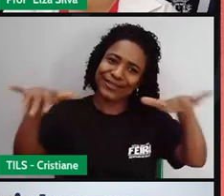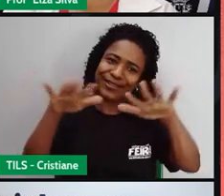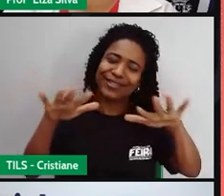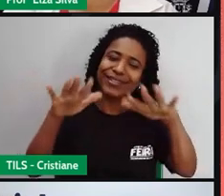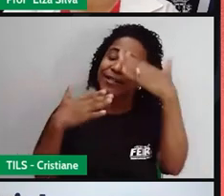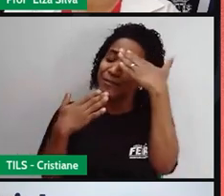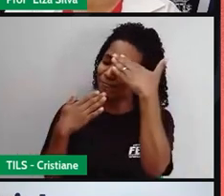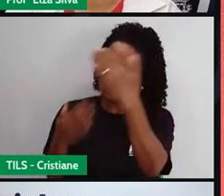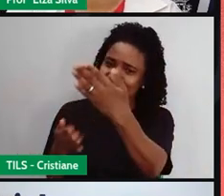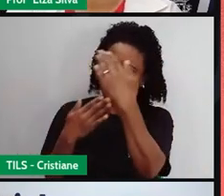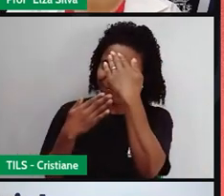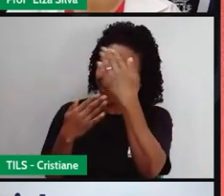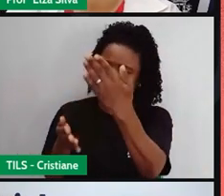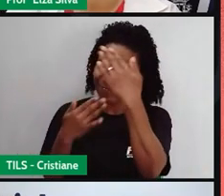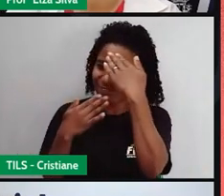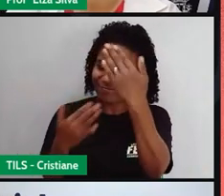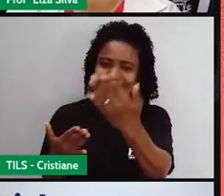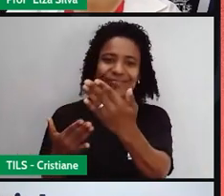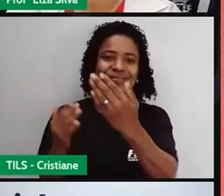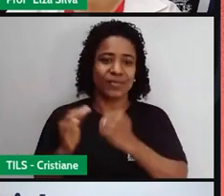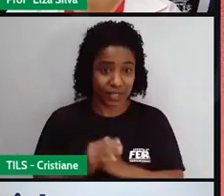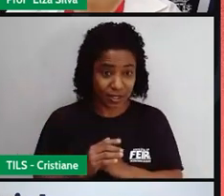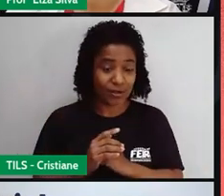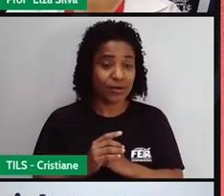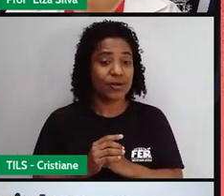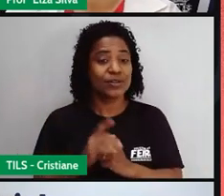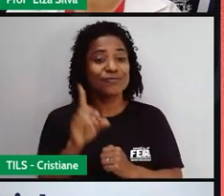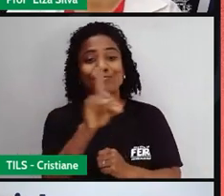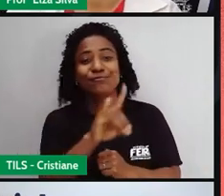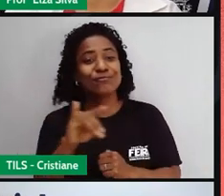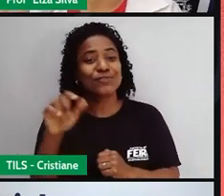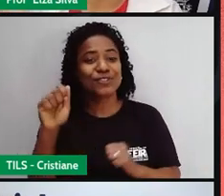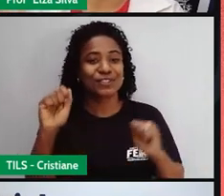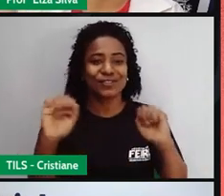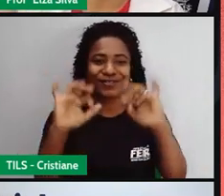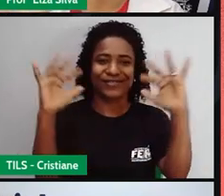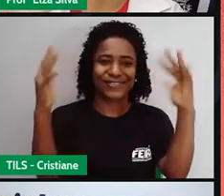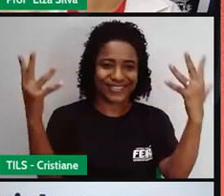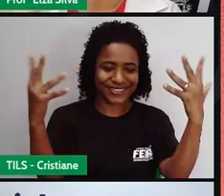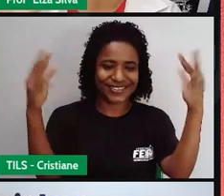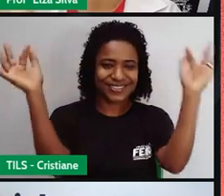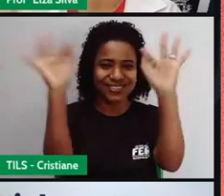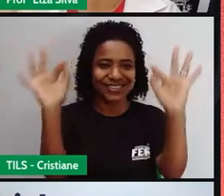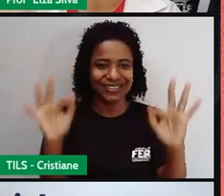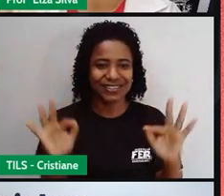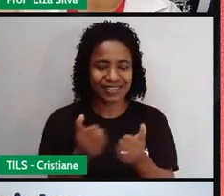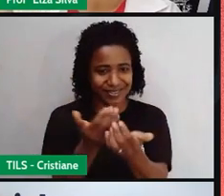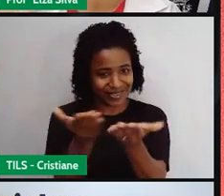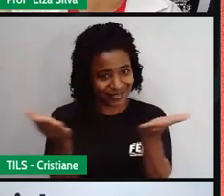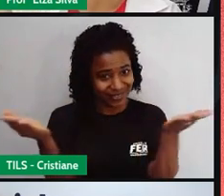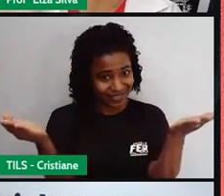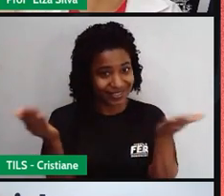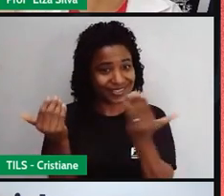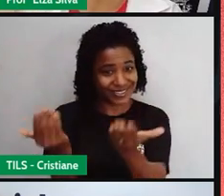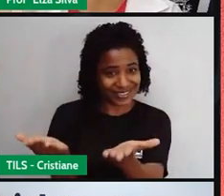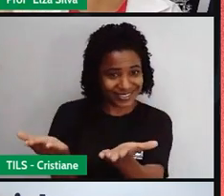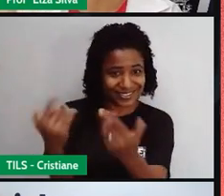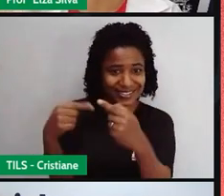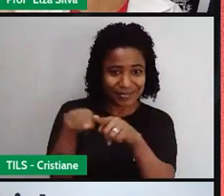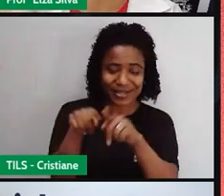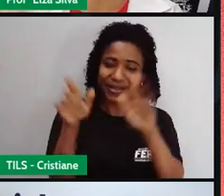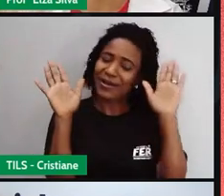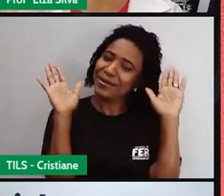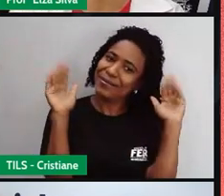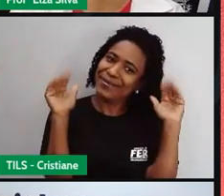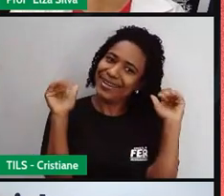Elza. And happy Valentine's Day for you too. E feliz dia dos namorados pra você também. Thank you. Bye,